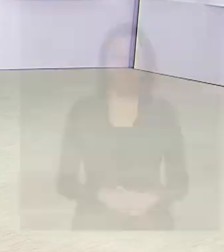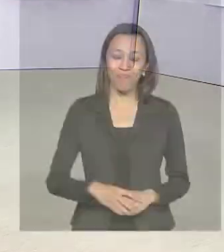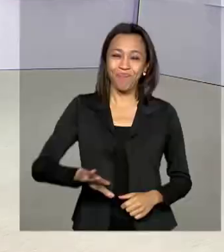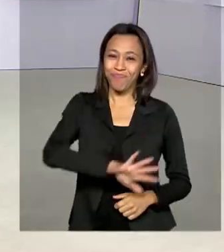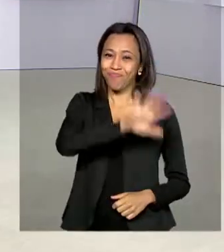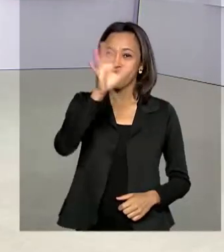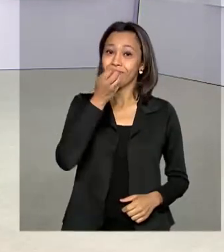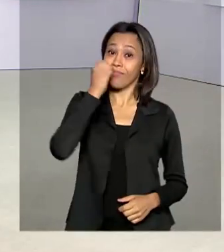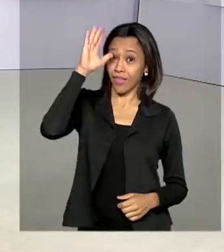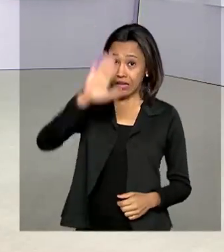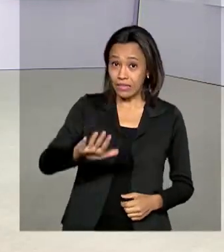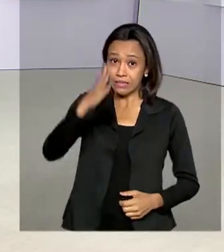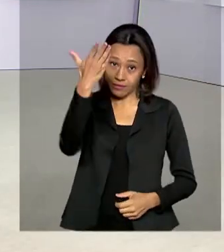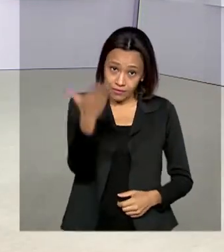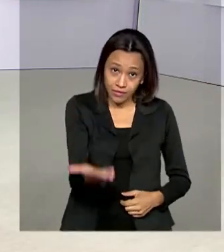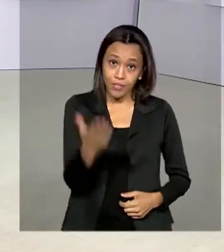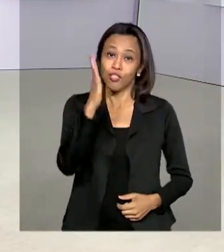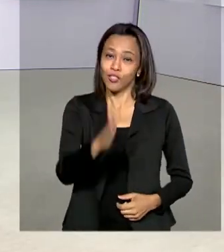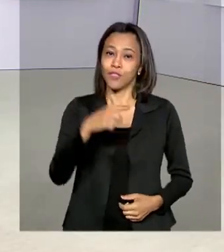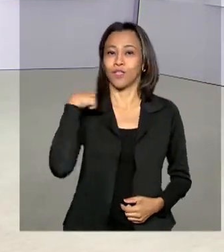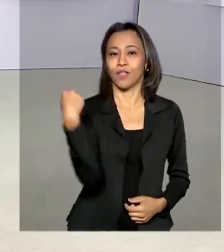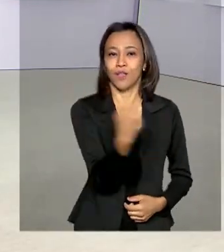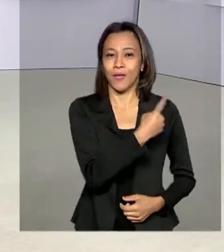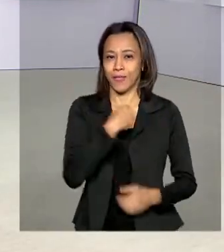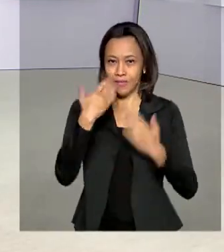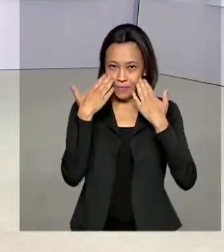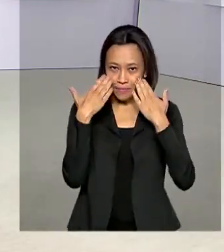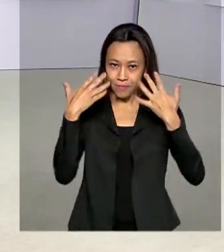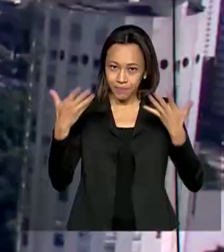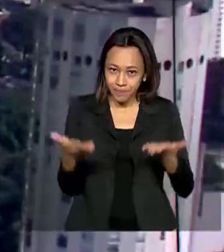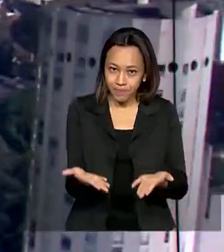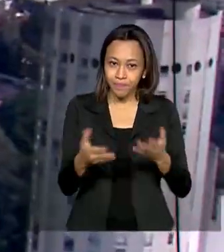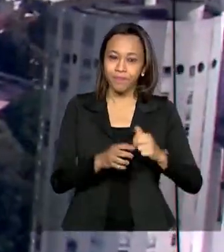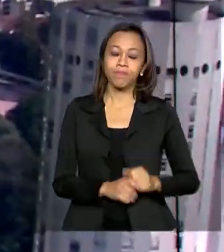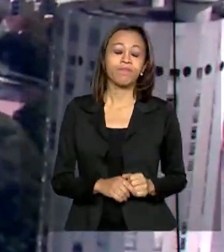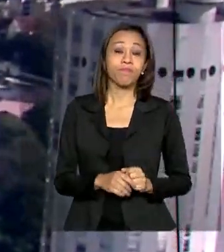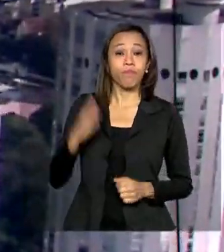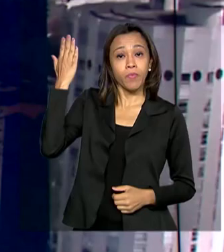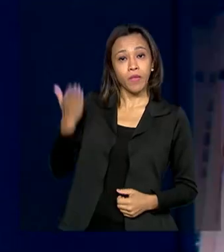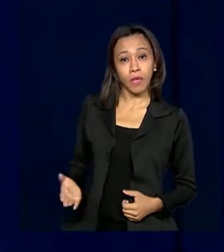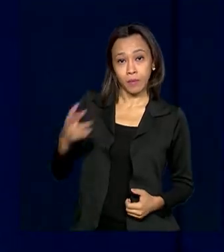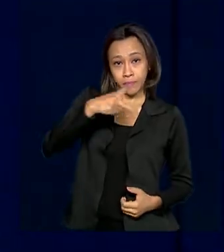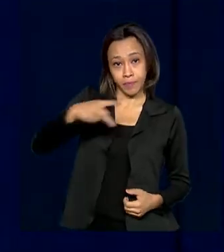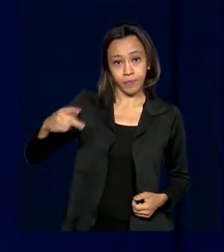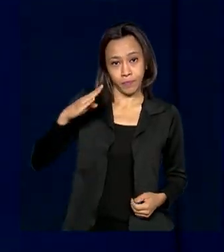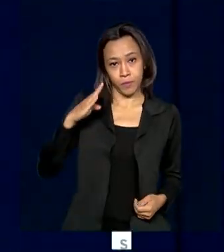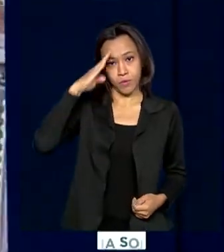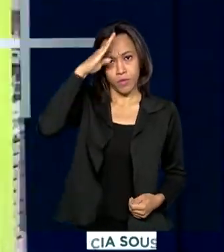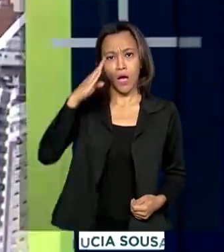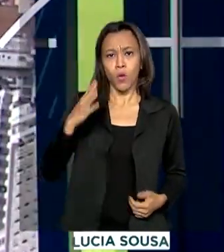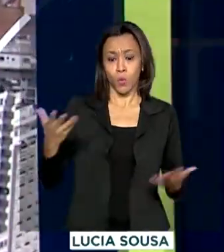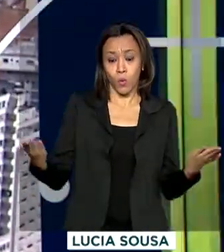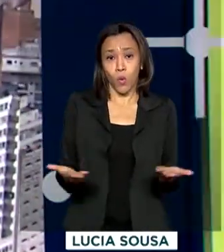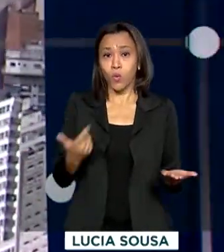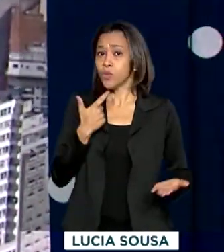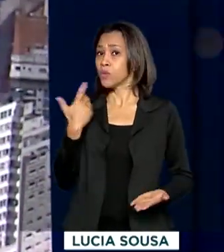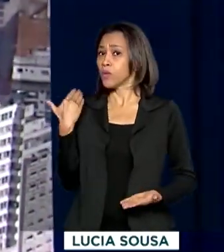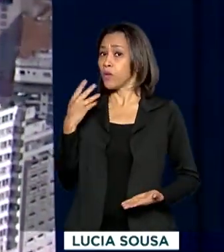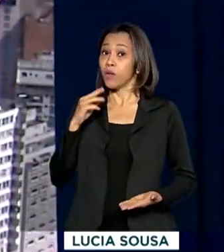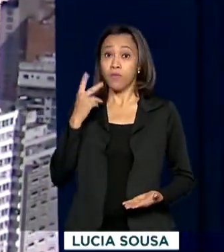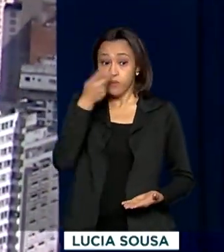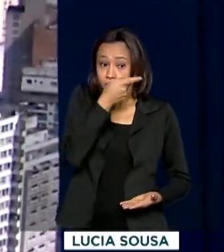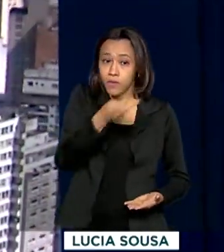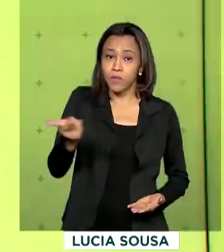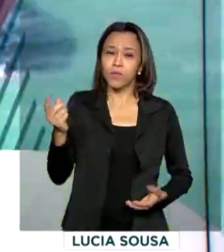Olá, boa tarde para você. Já estamos de volta com o governo agora. O presidente Jair Bolsonaro visitou hoje na cidade de